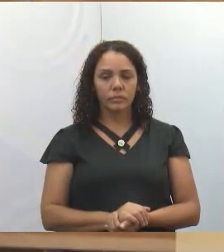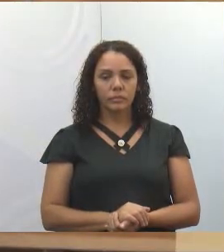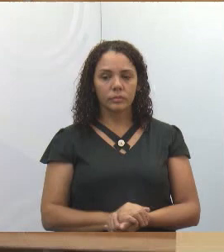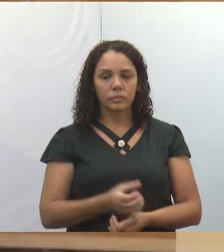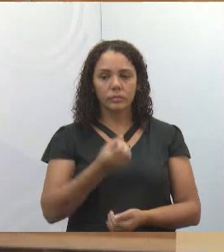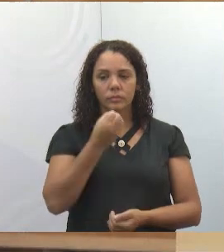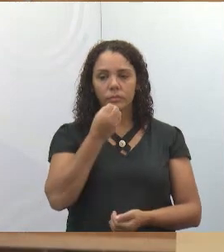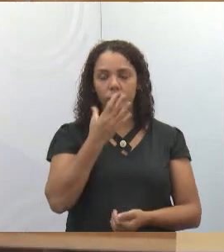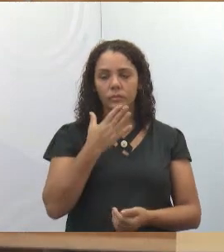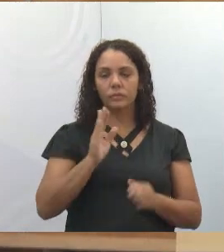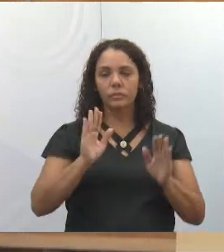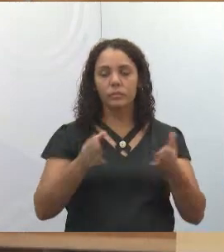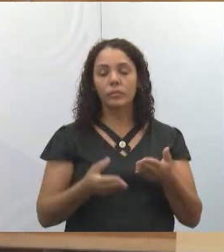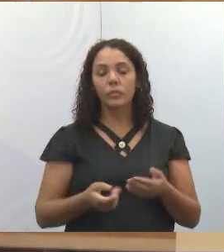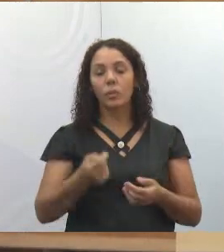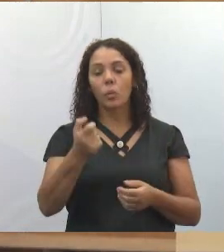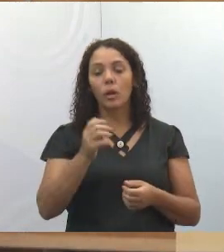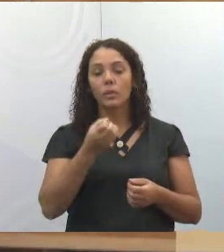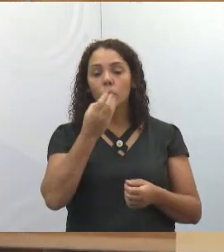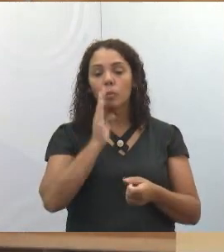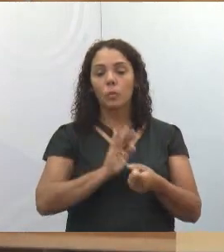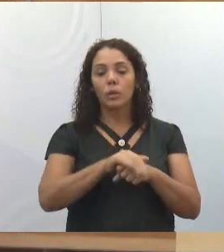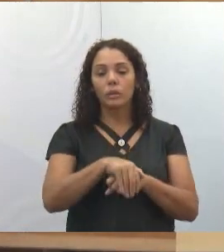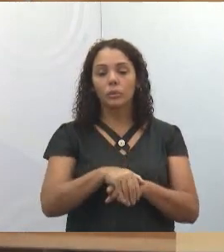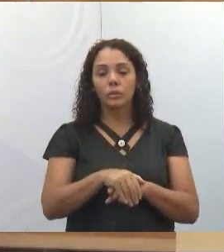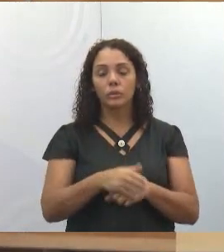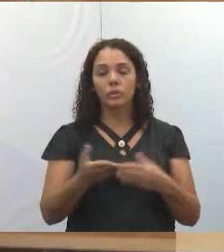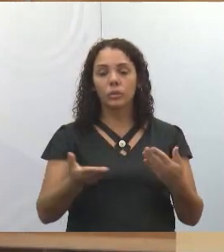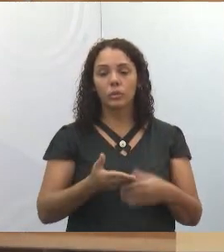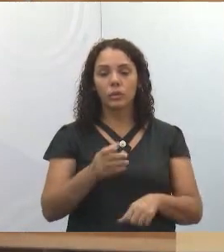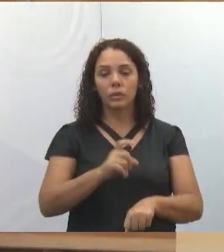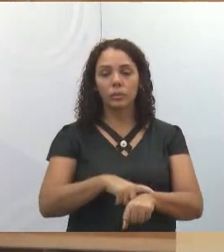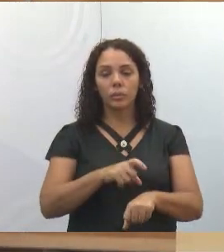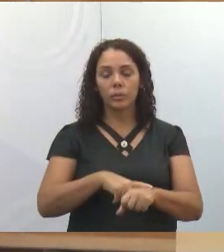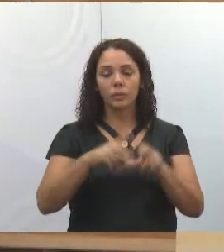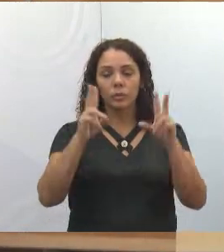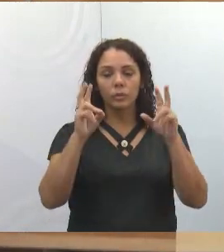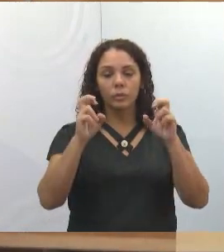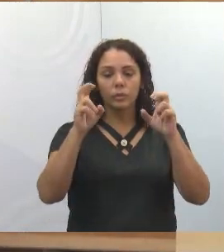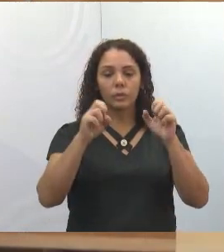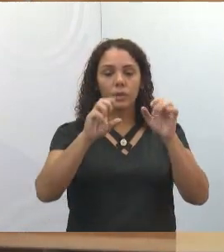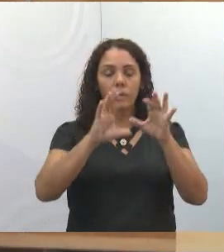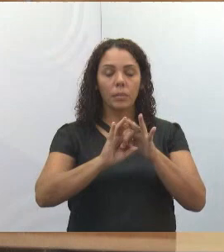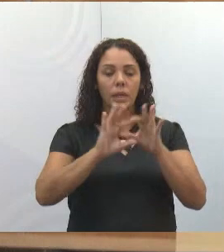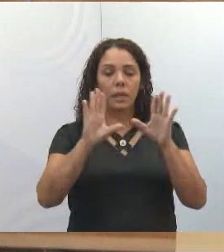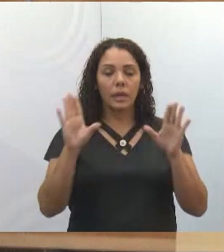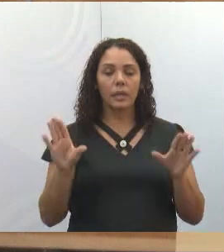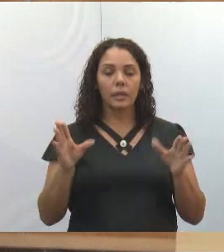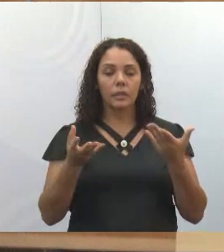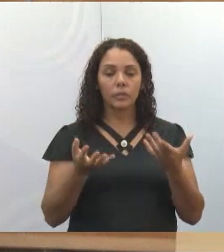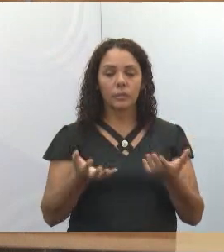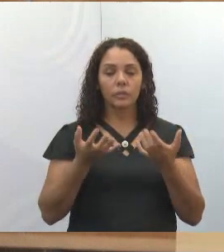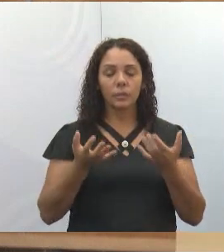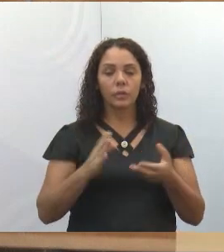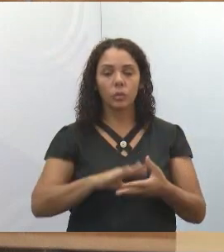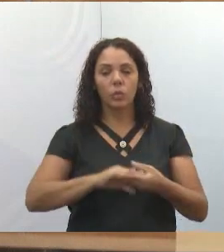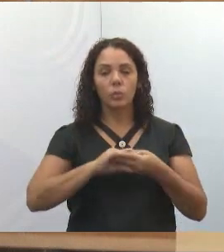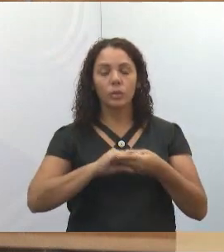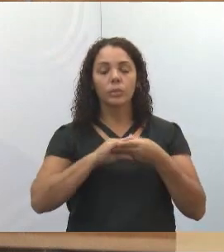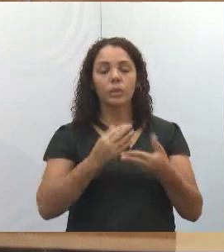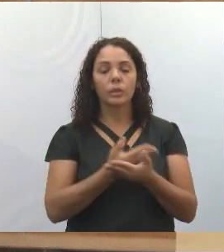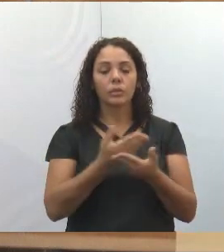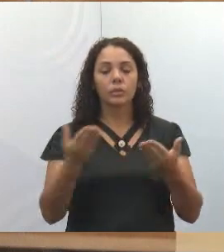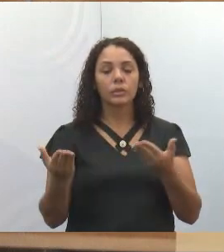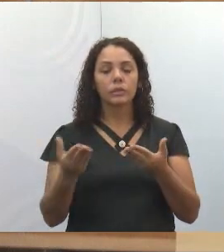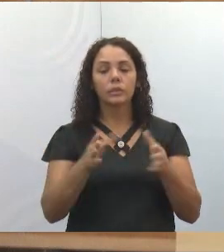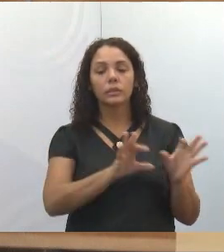Bom, já quase boa noite, né? Nós estamos agora no momento do tema livre e quero aqui cumprimentar você que